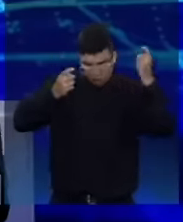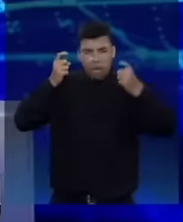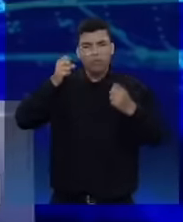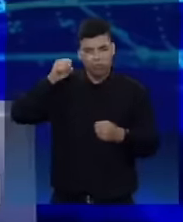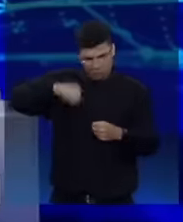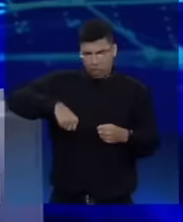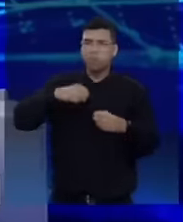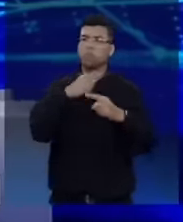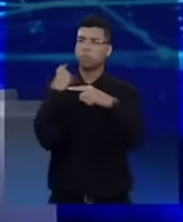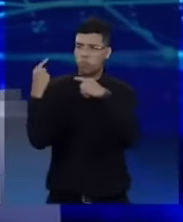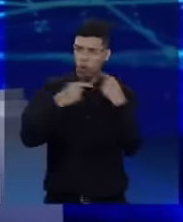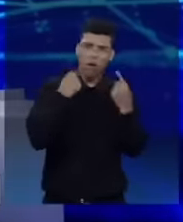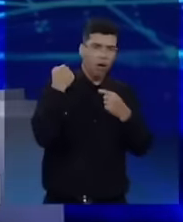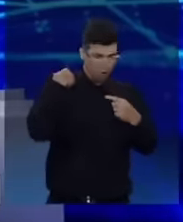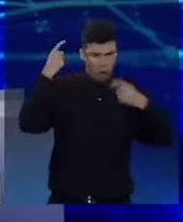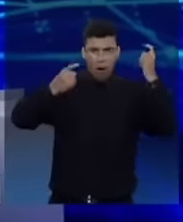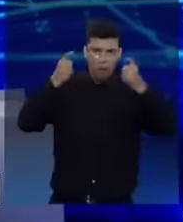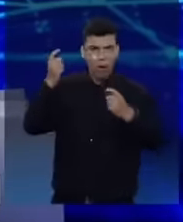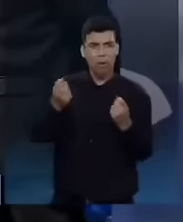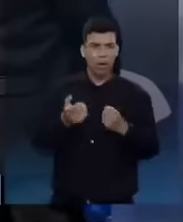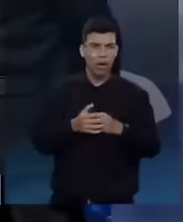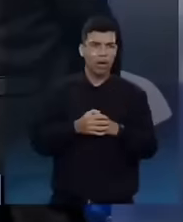O Brasil, o país...